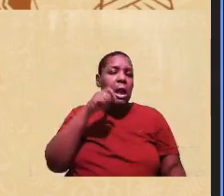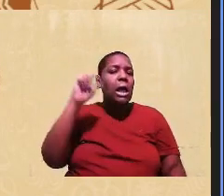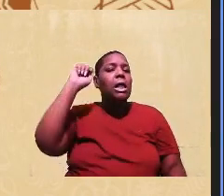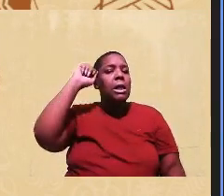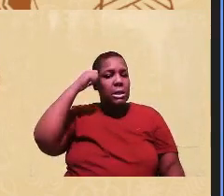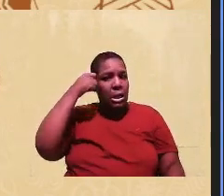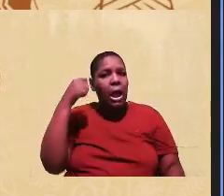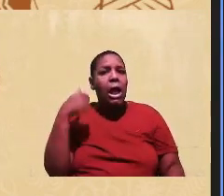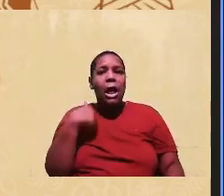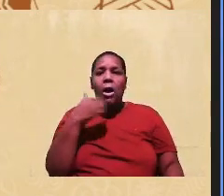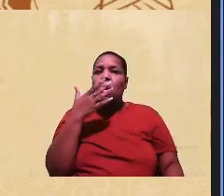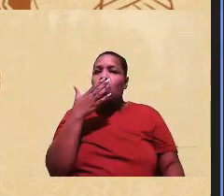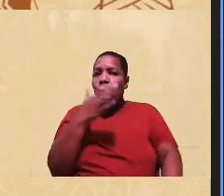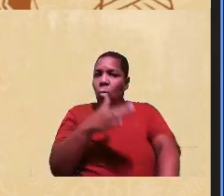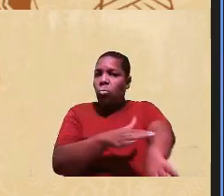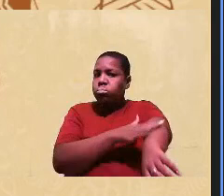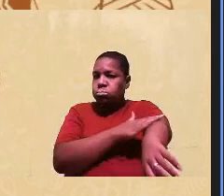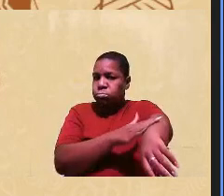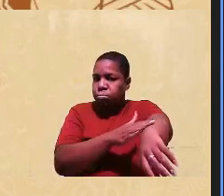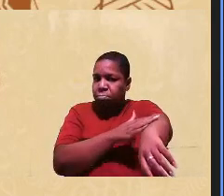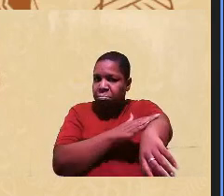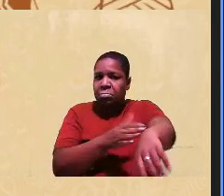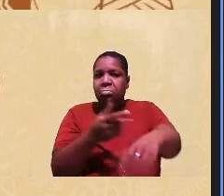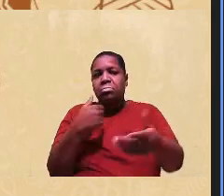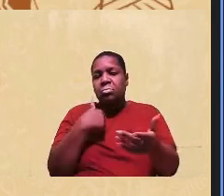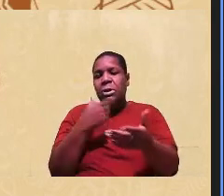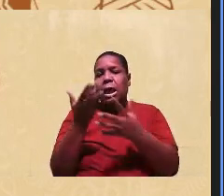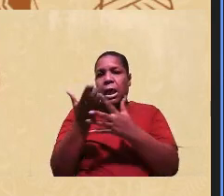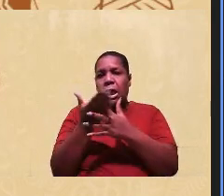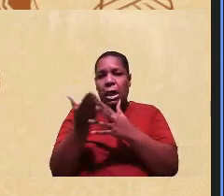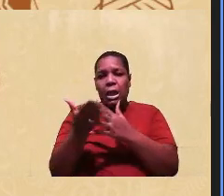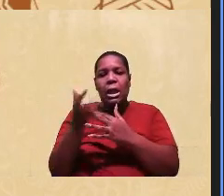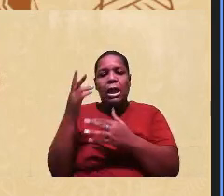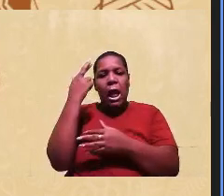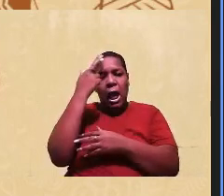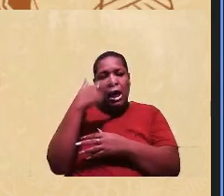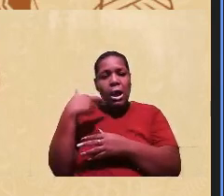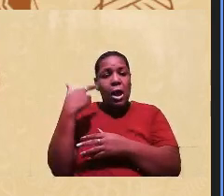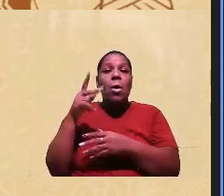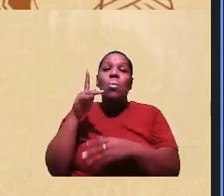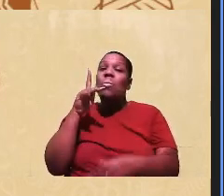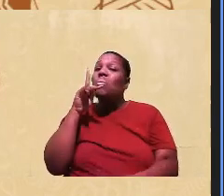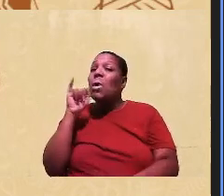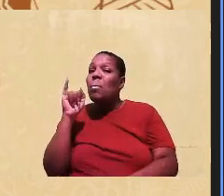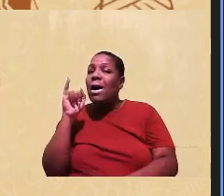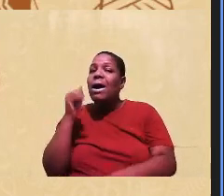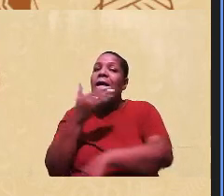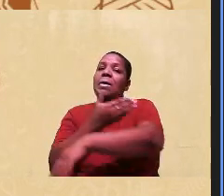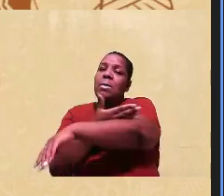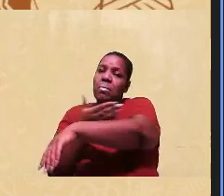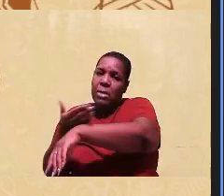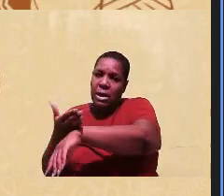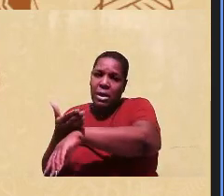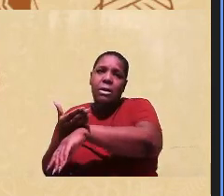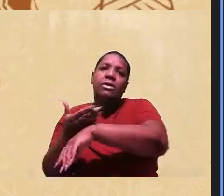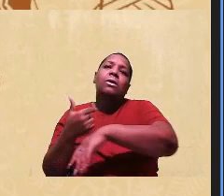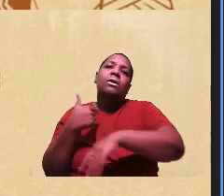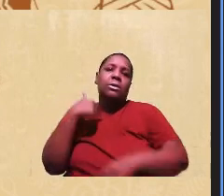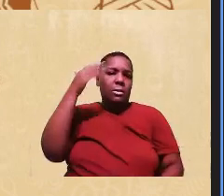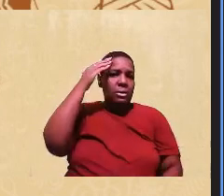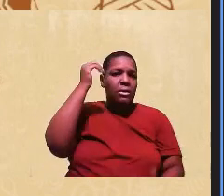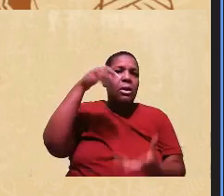tonalidade de pele, por conta das relações interraciais, meu pai, que era branco, né, então a está falando muito também dessa questão da